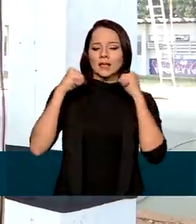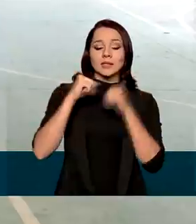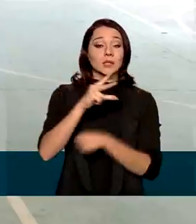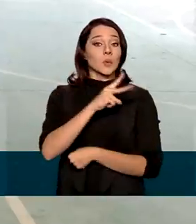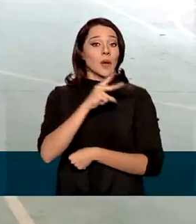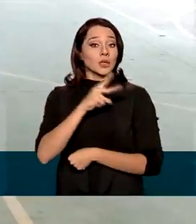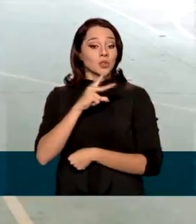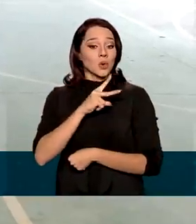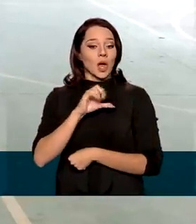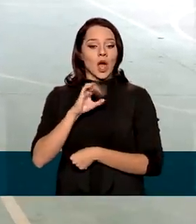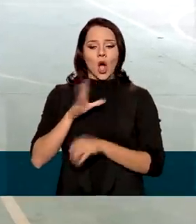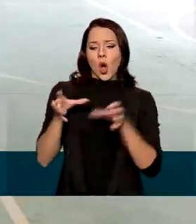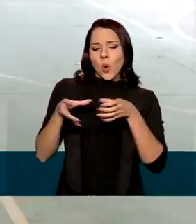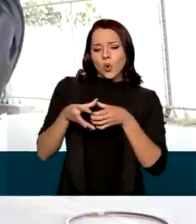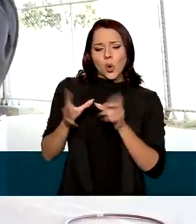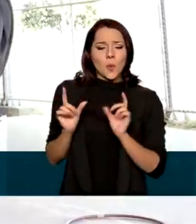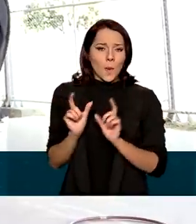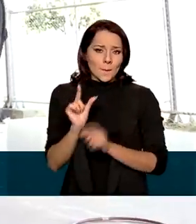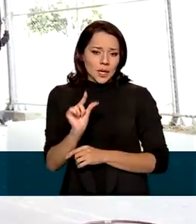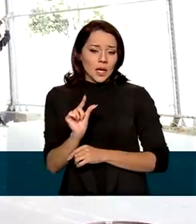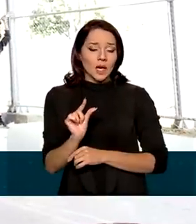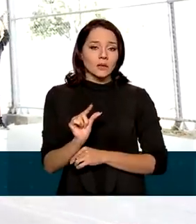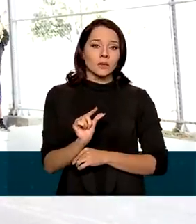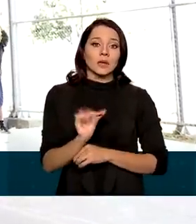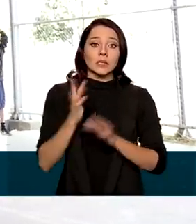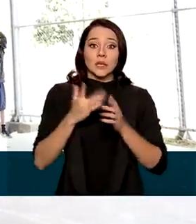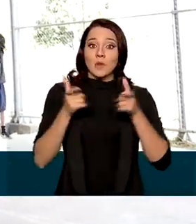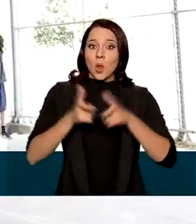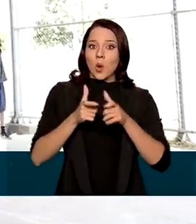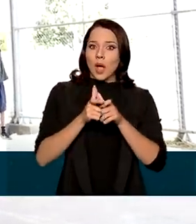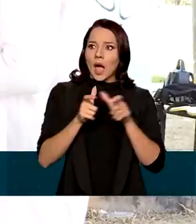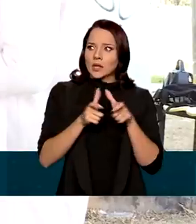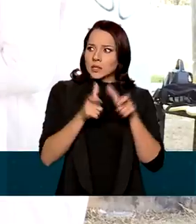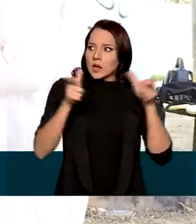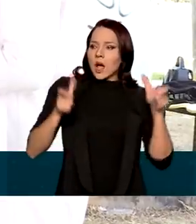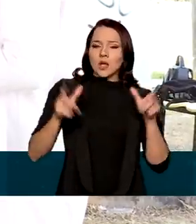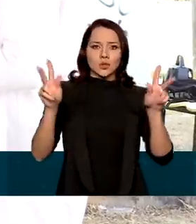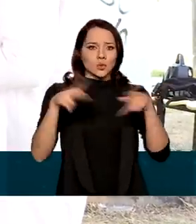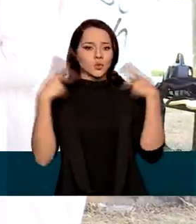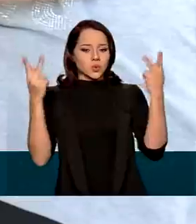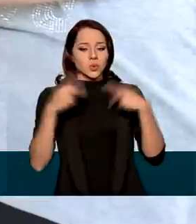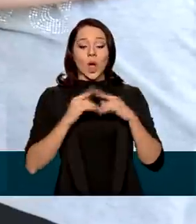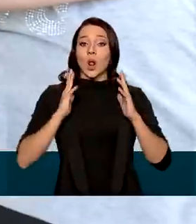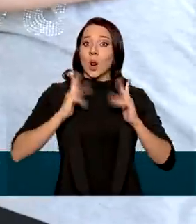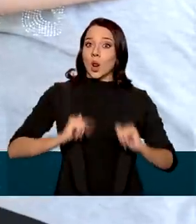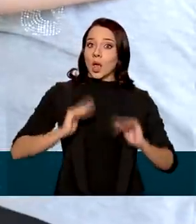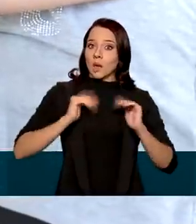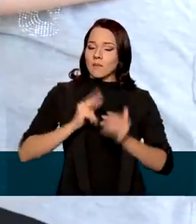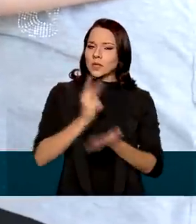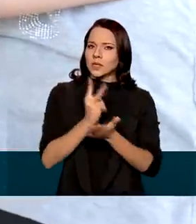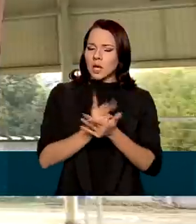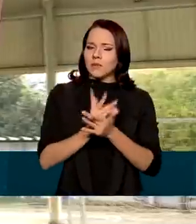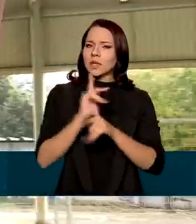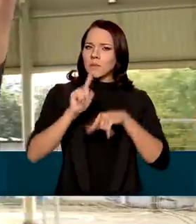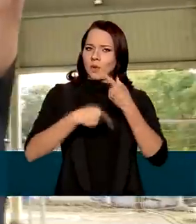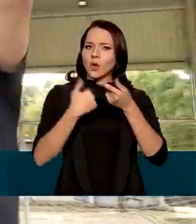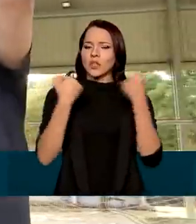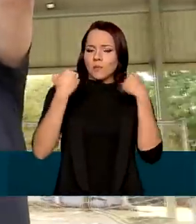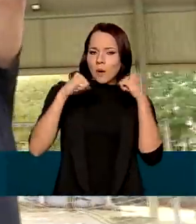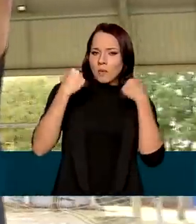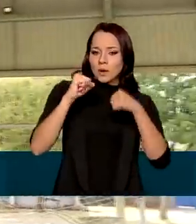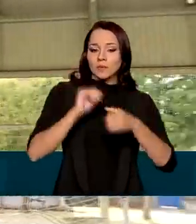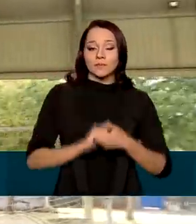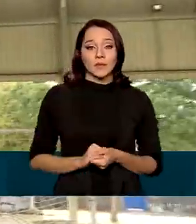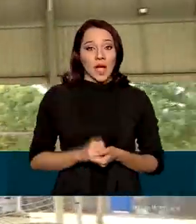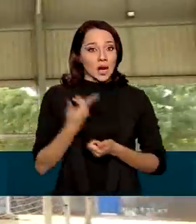individuais ou em pequenos grupos, sempre em lugares amplos e arejados, e higienização no final da atividade. E além